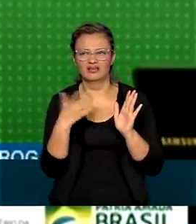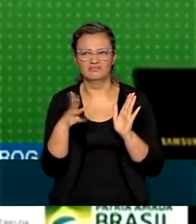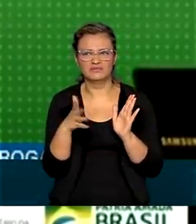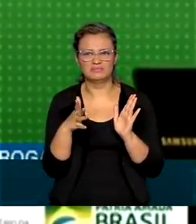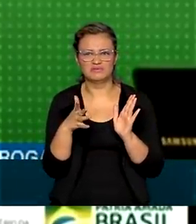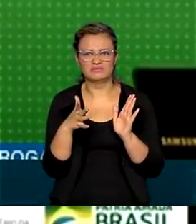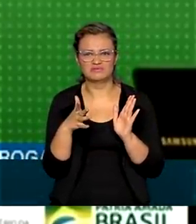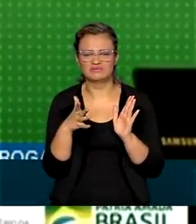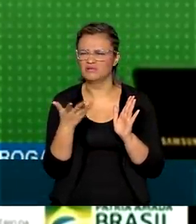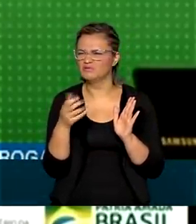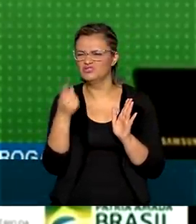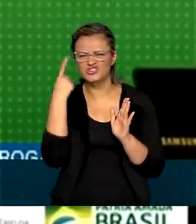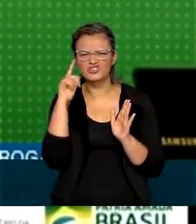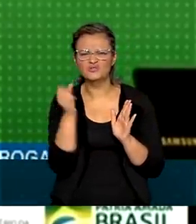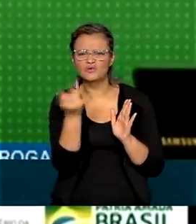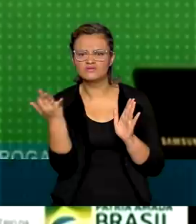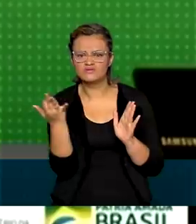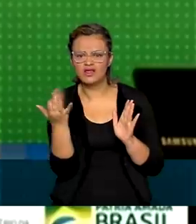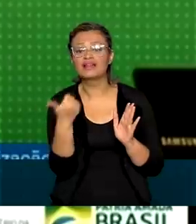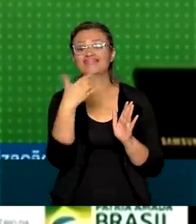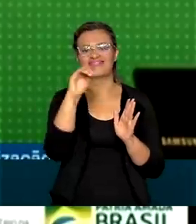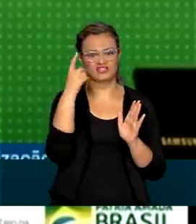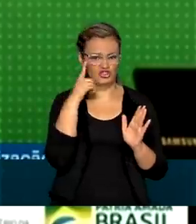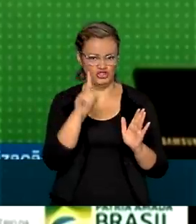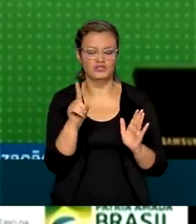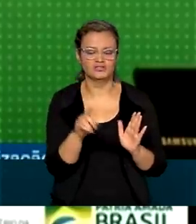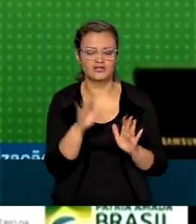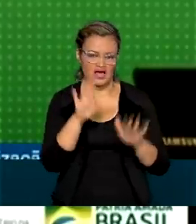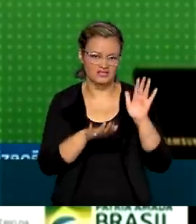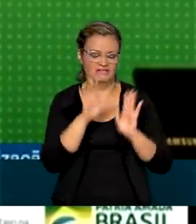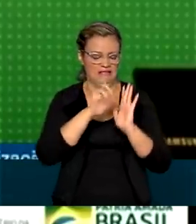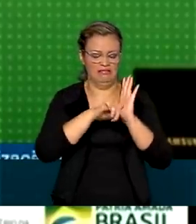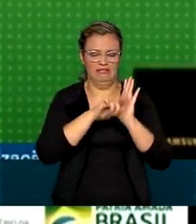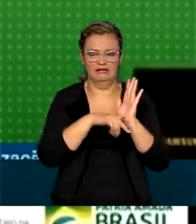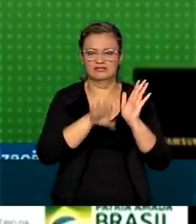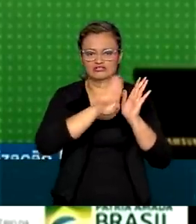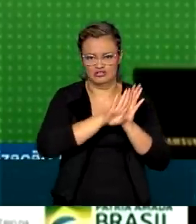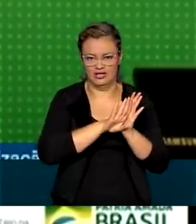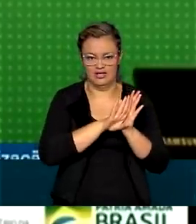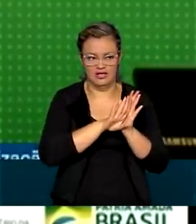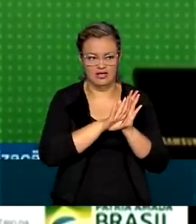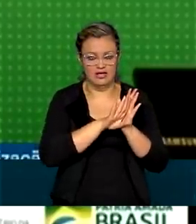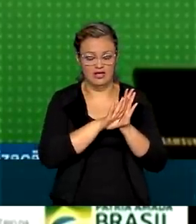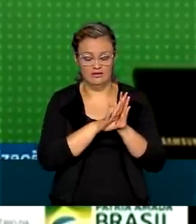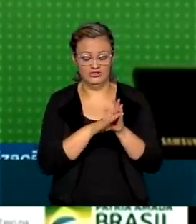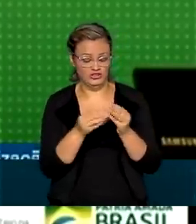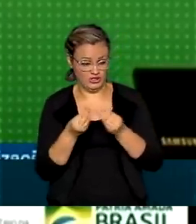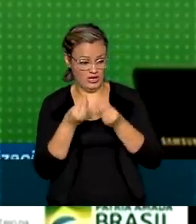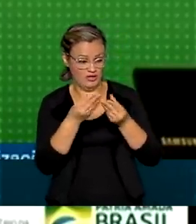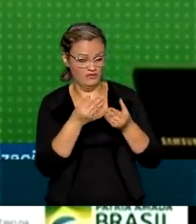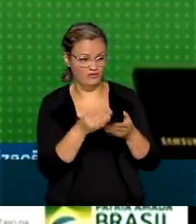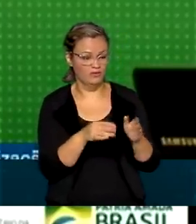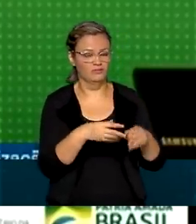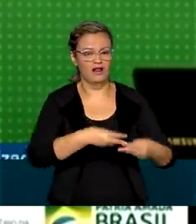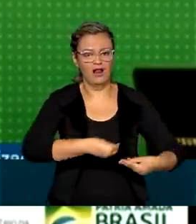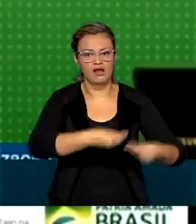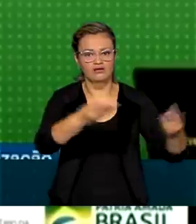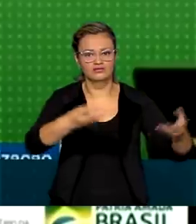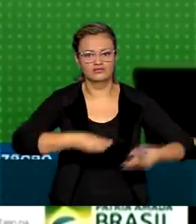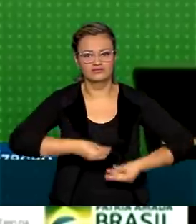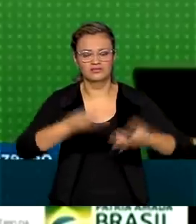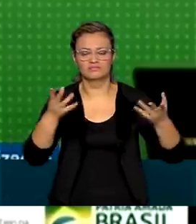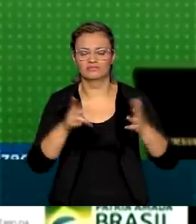quantos dias, mais ou menos? De 10 dias para que essas doses, uma vez entregues, elas sejam distribuídas